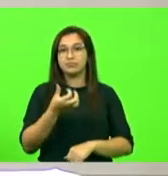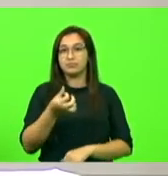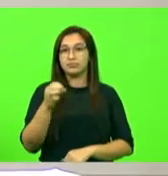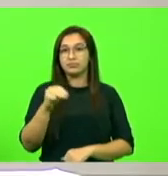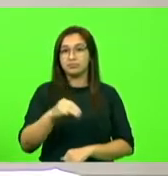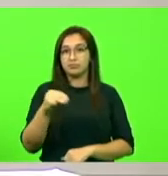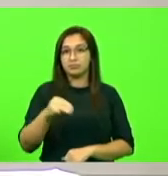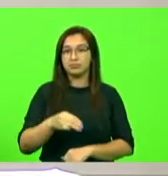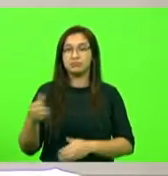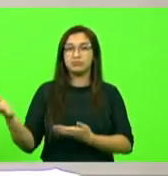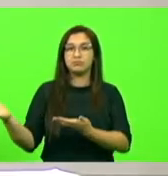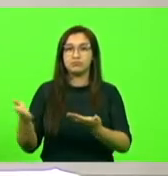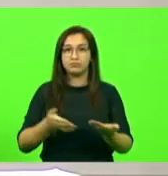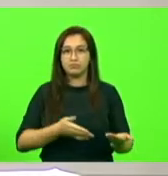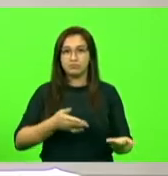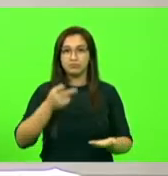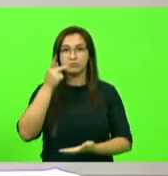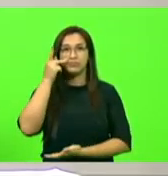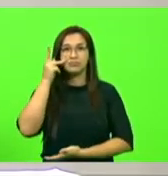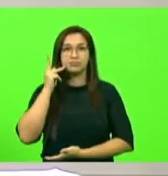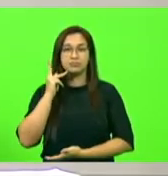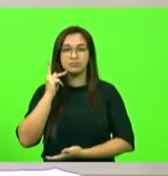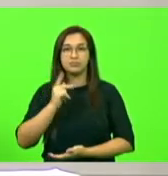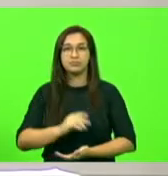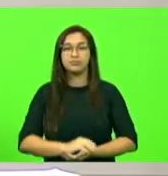Celso Zucchi.